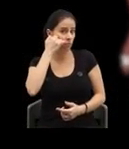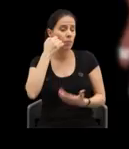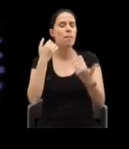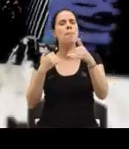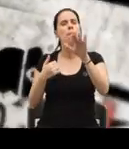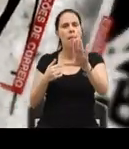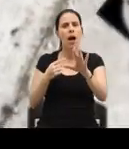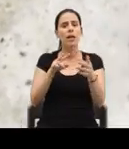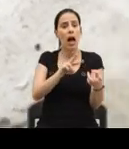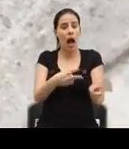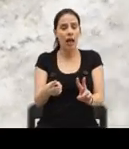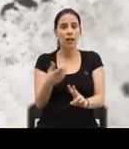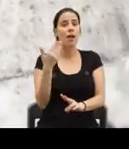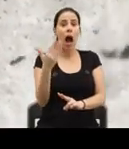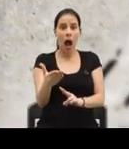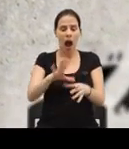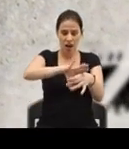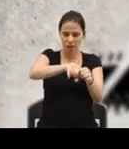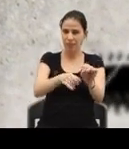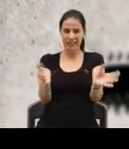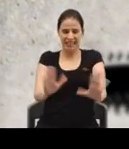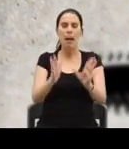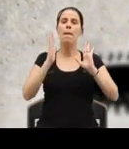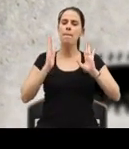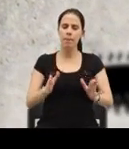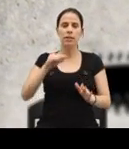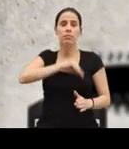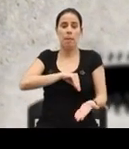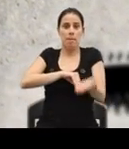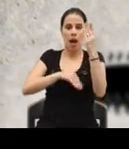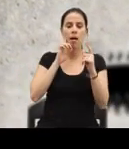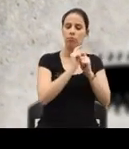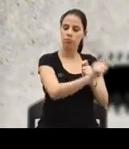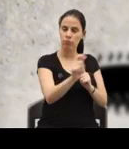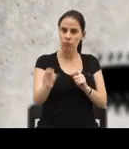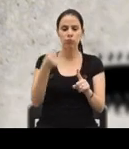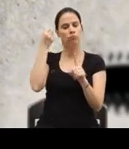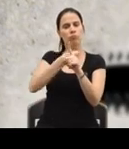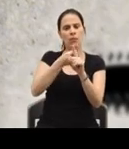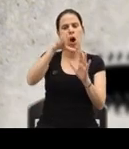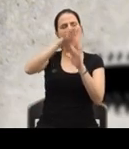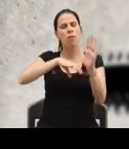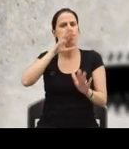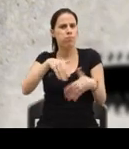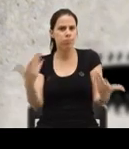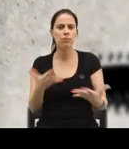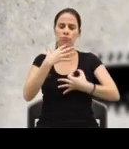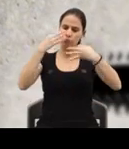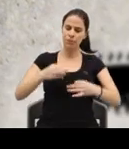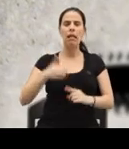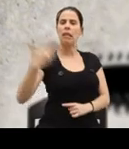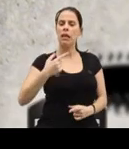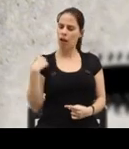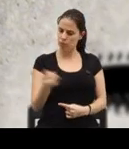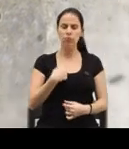Mas há sempre alternativa ao rumo de desastre. É preciso aumentar salários e pensões, combater a precariedade, afirmar os direitos